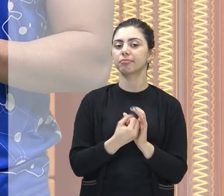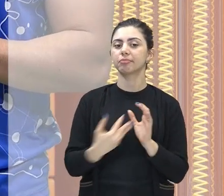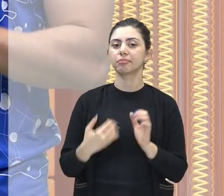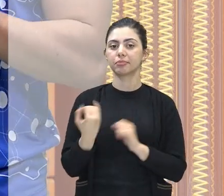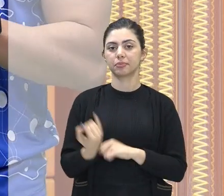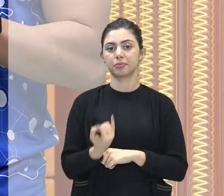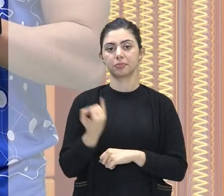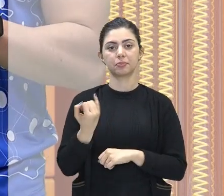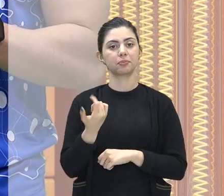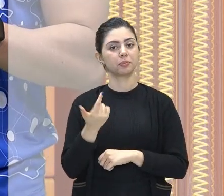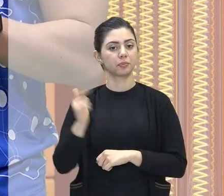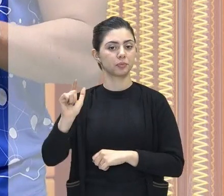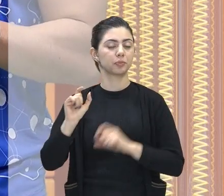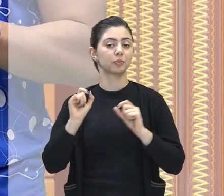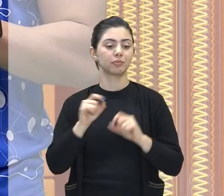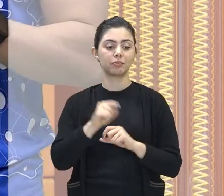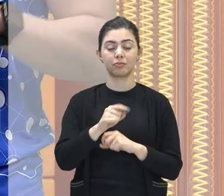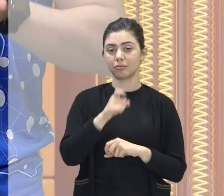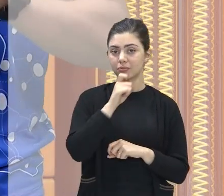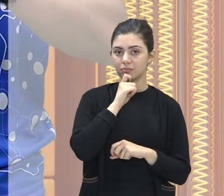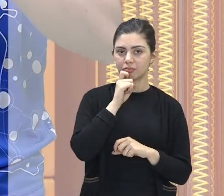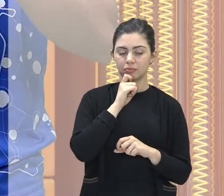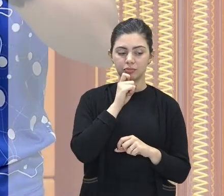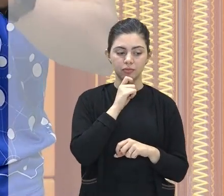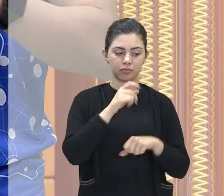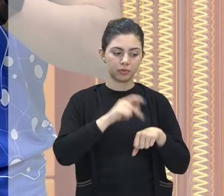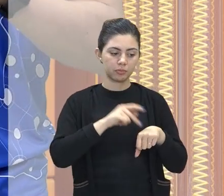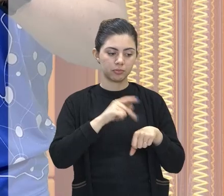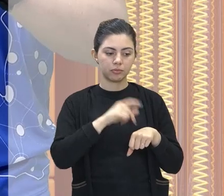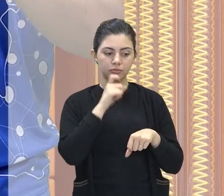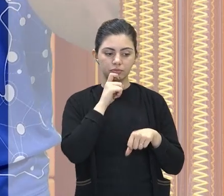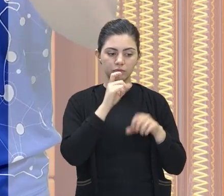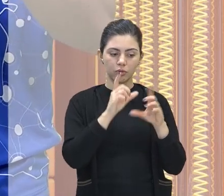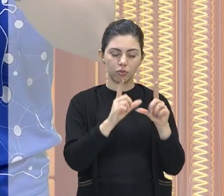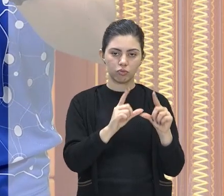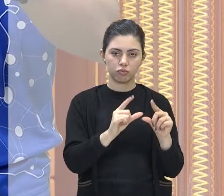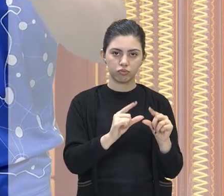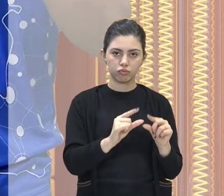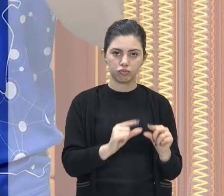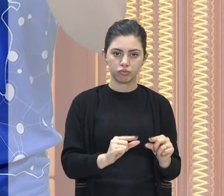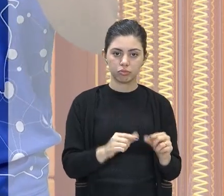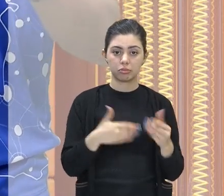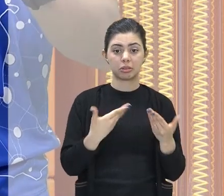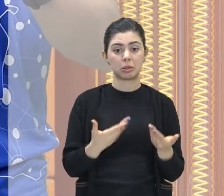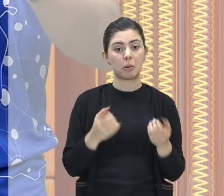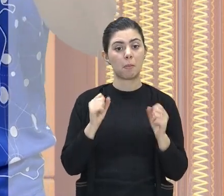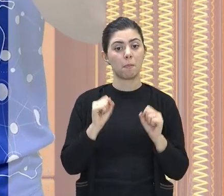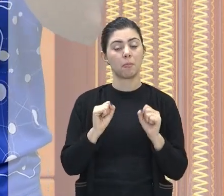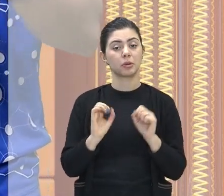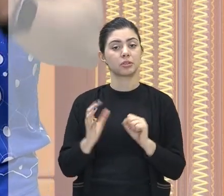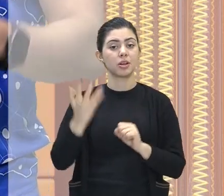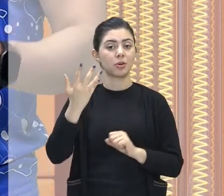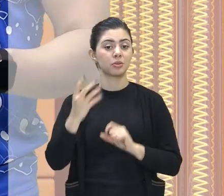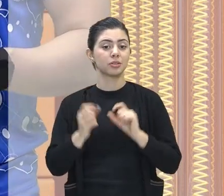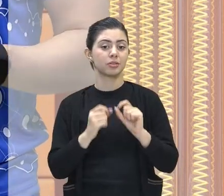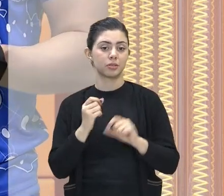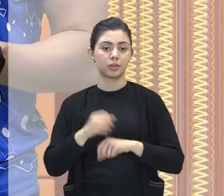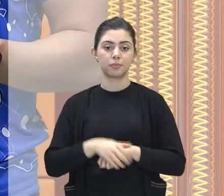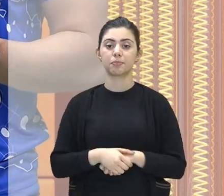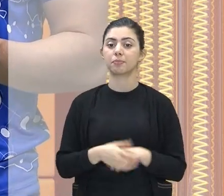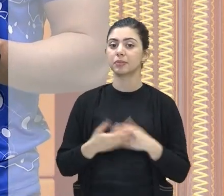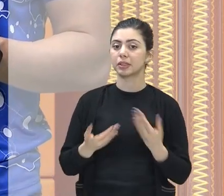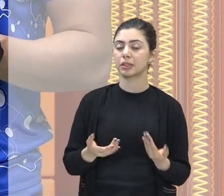vocês é que esse derretimento de gelo na Antártica pode desencadear feedbacks, né? Pode causar ali o agravamento